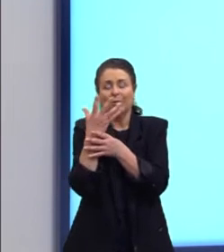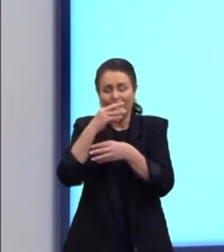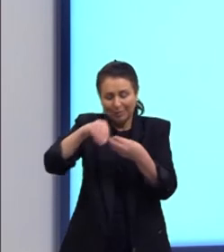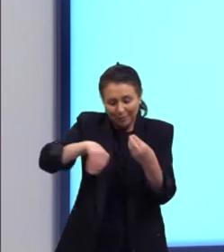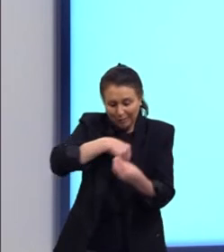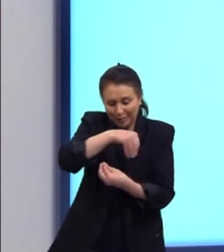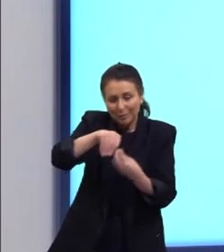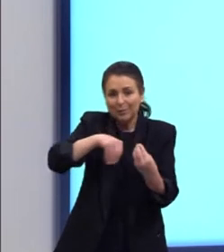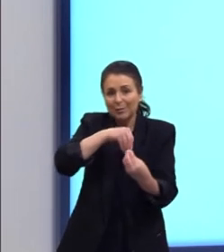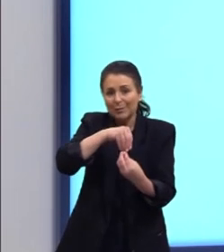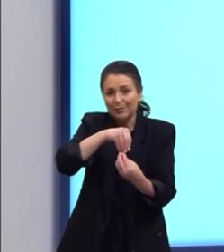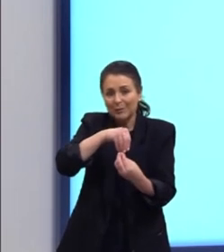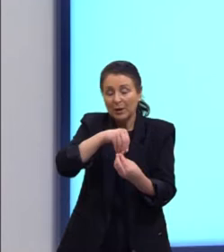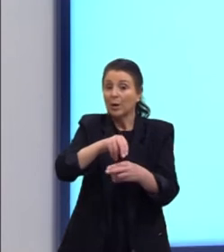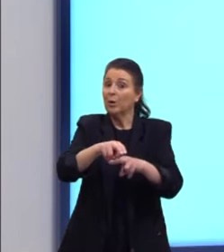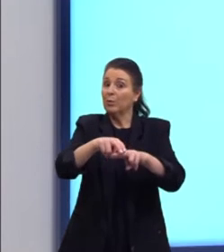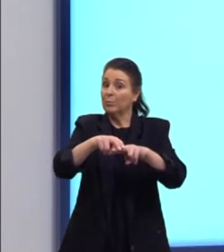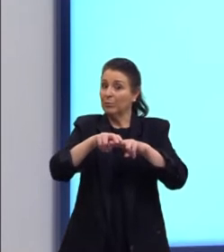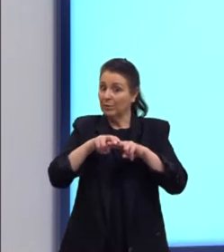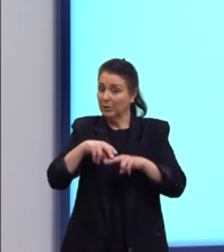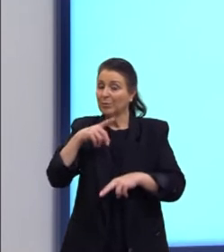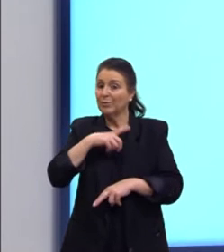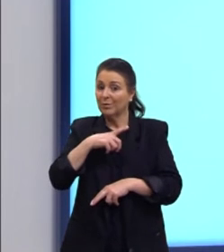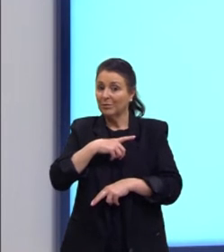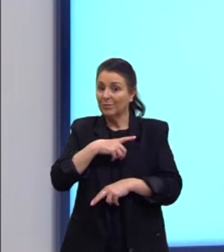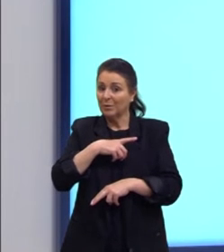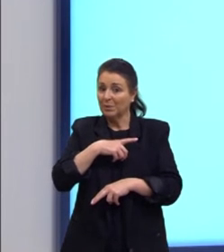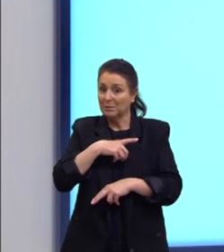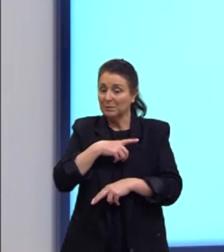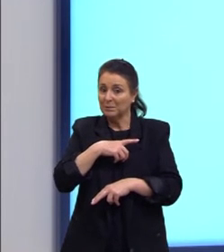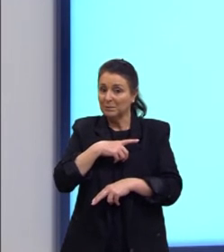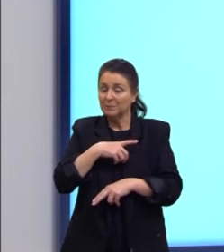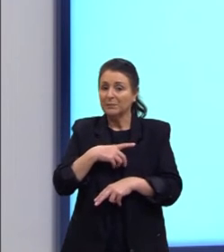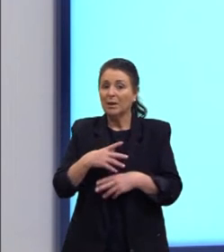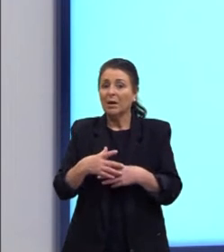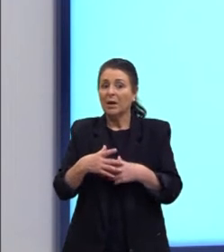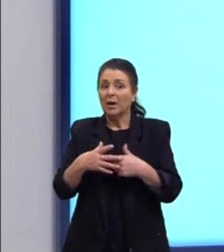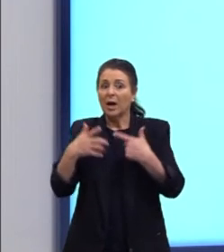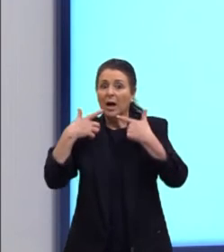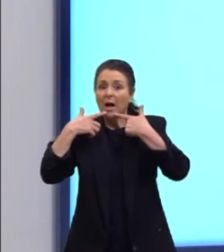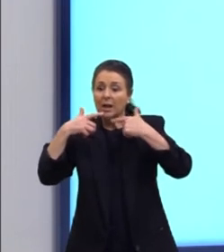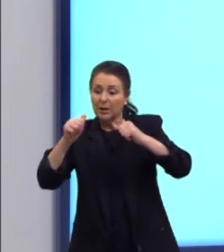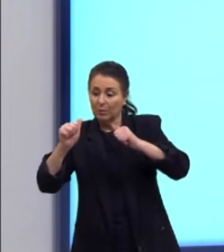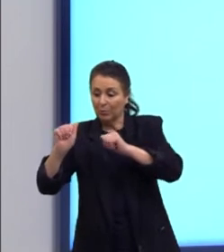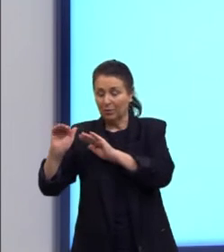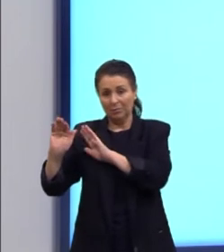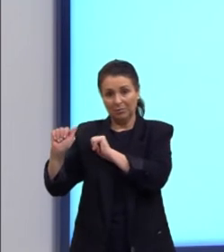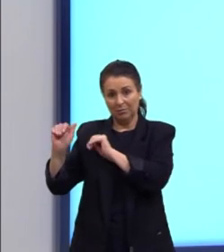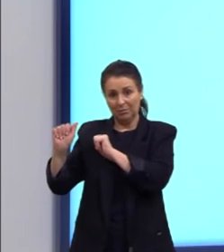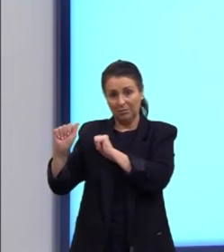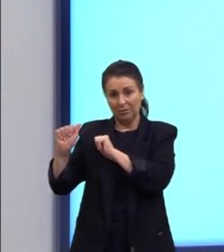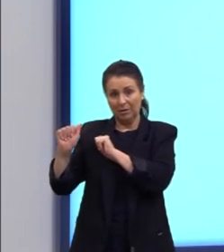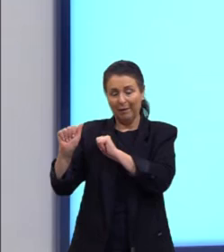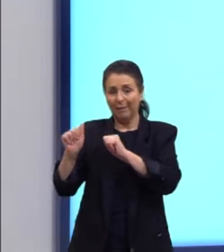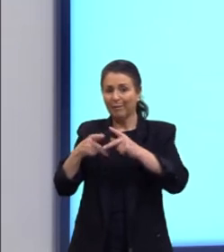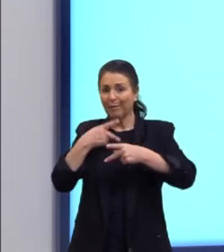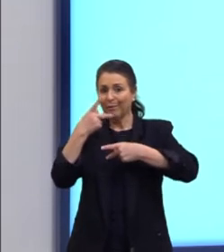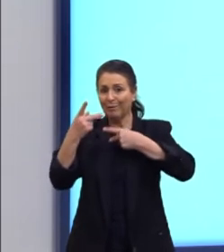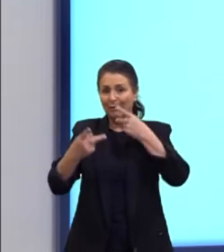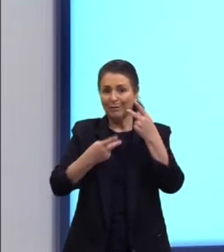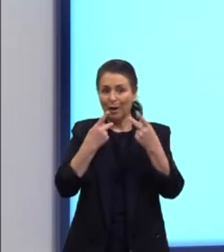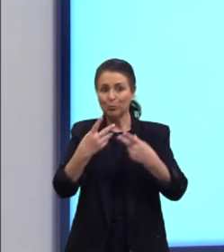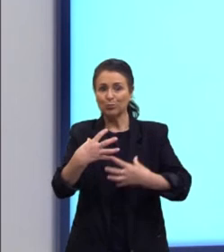E, devido a isso, nós temos a língua espanhola falada de formas, com